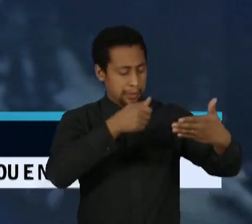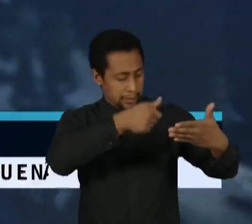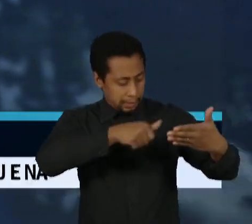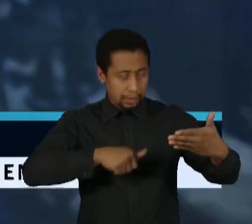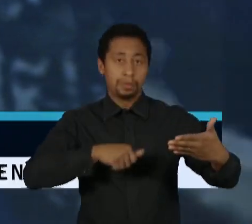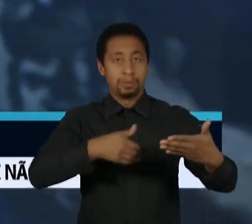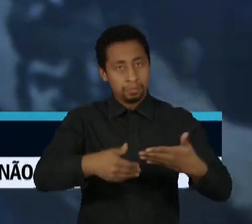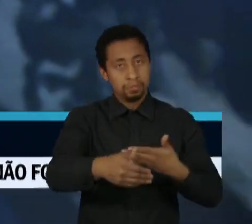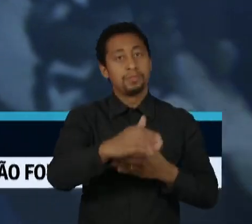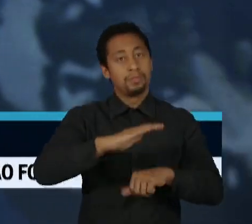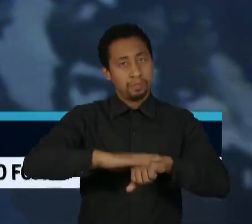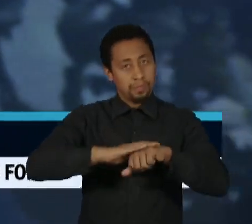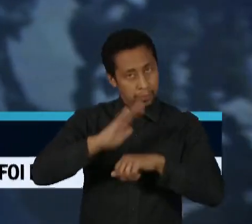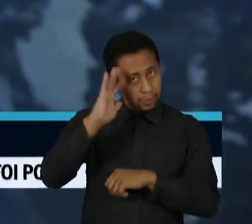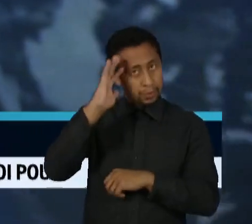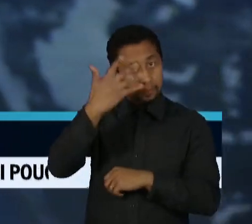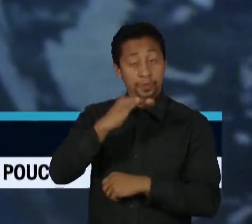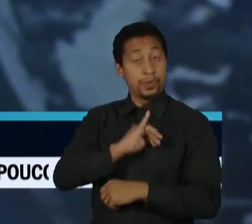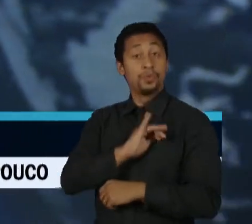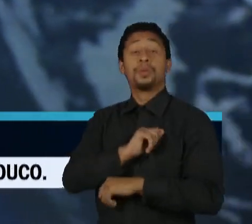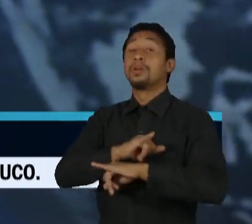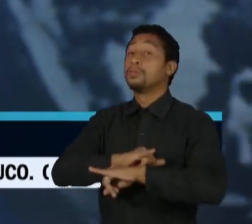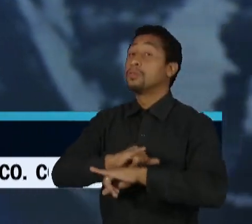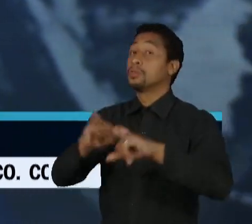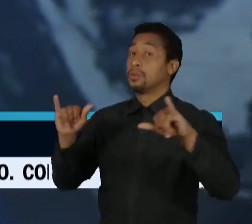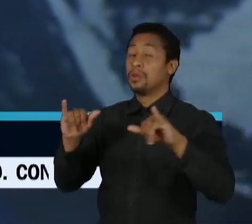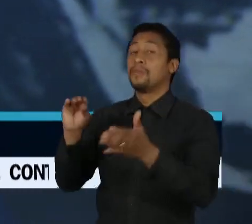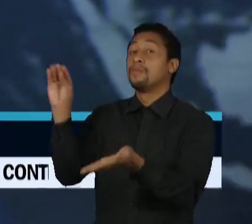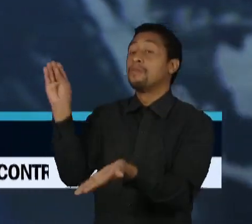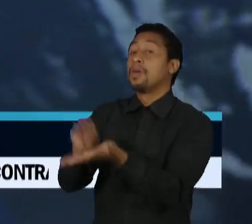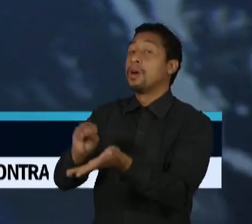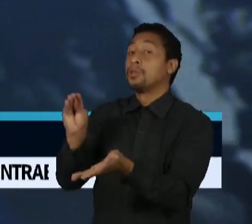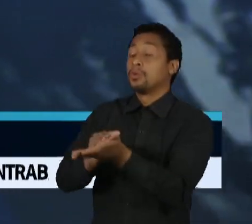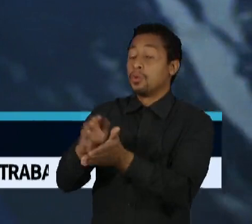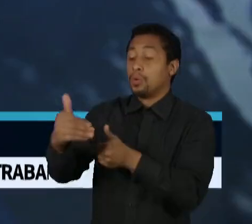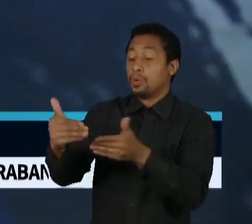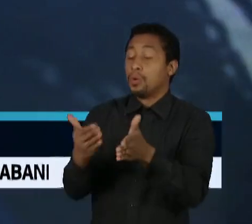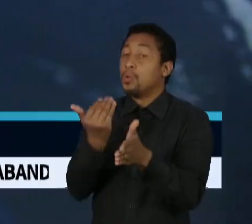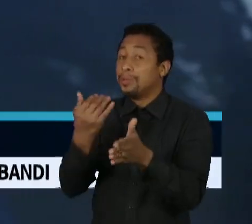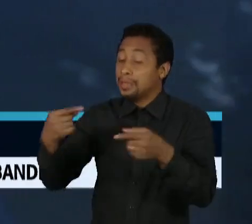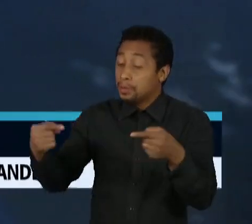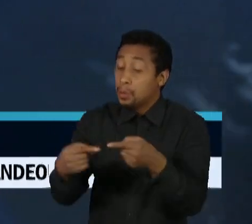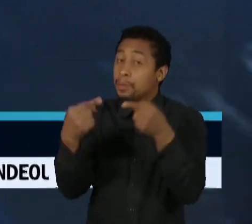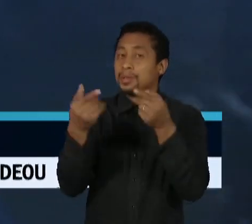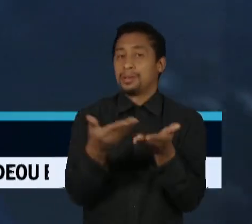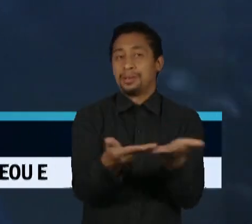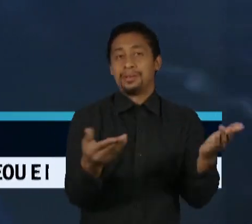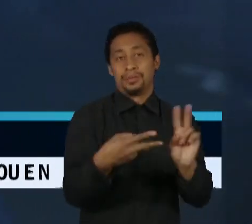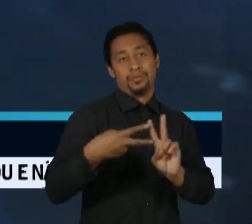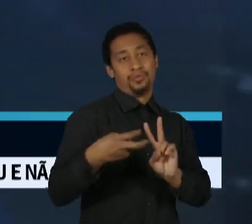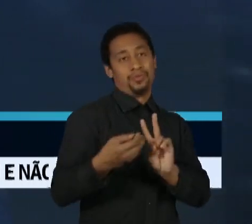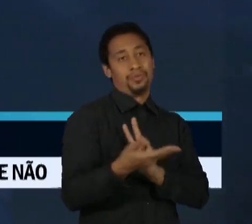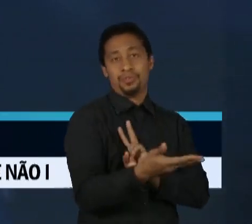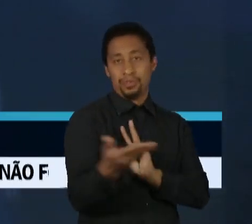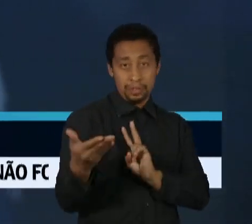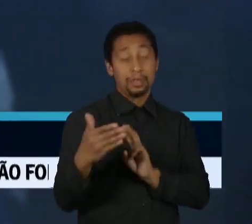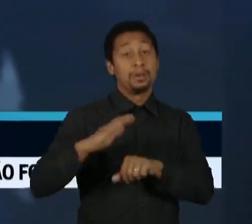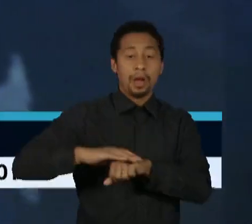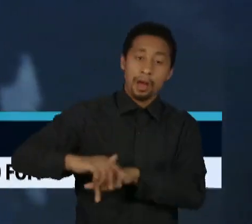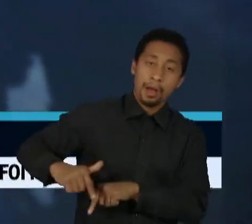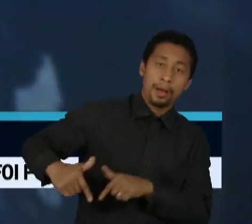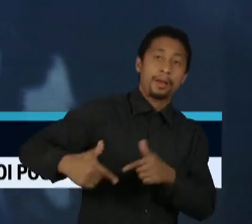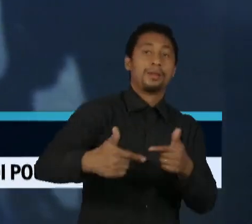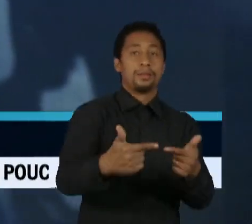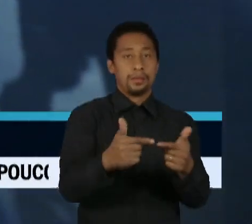também constatou a ausência de qualificação de itens nas cestas de alimentos distribuídas aos povos indígenas na ação de